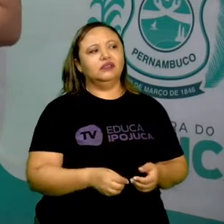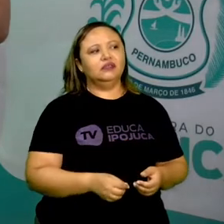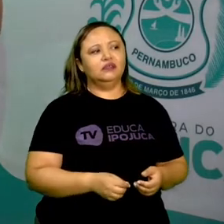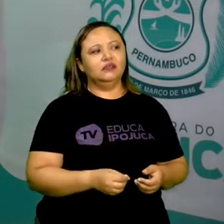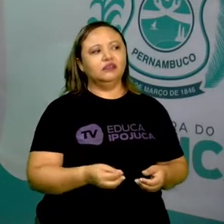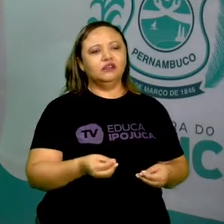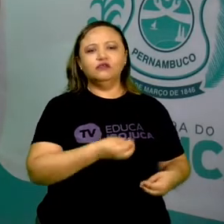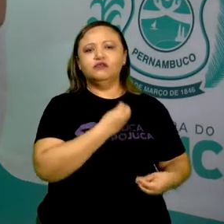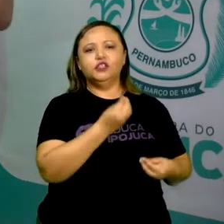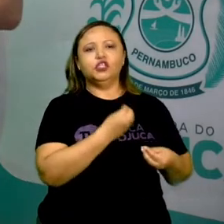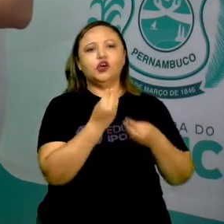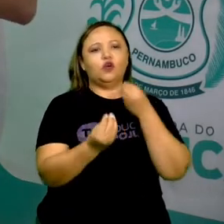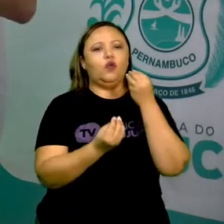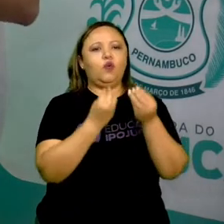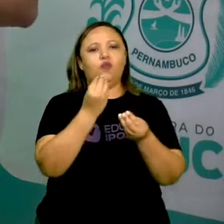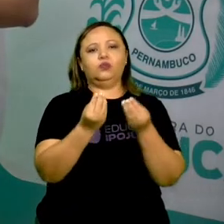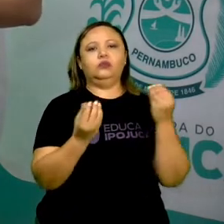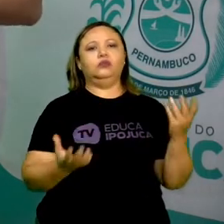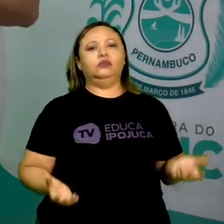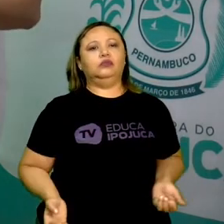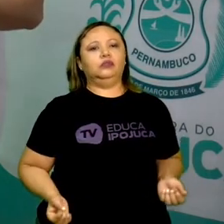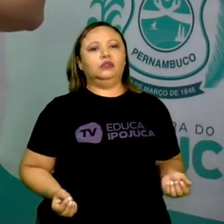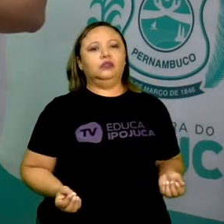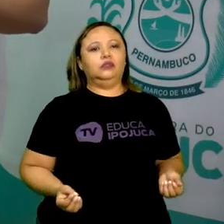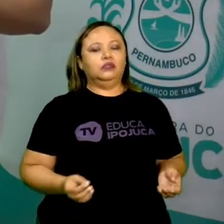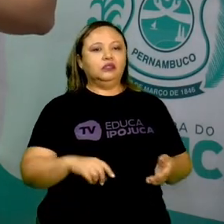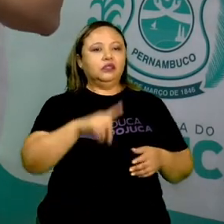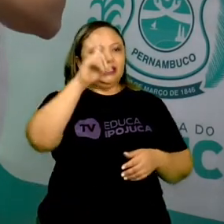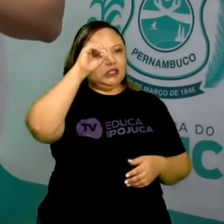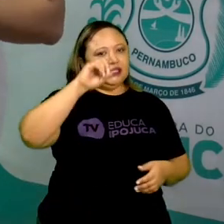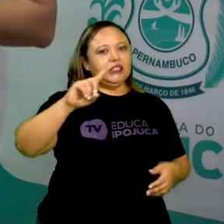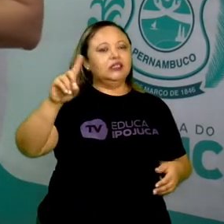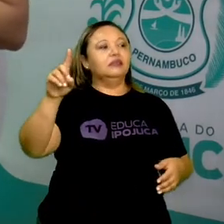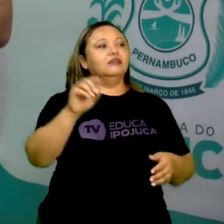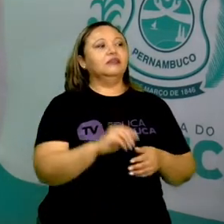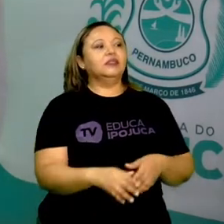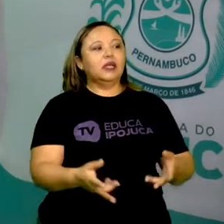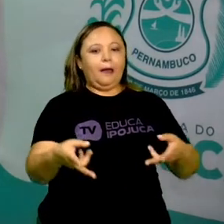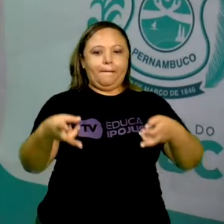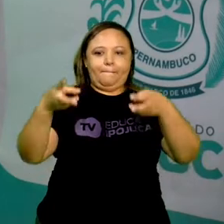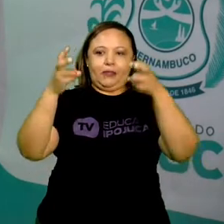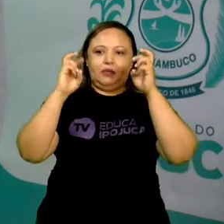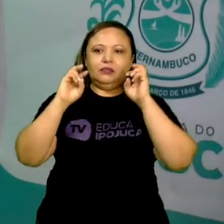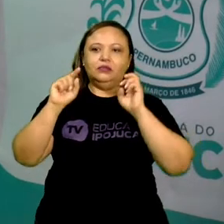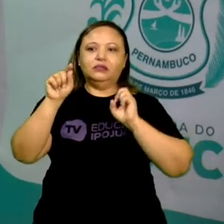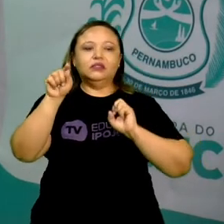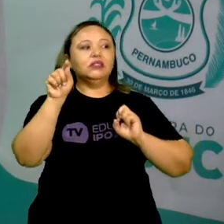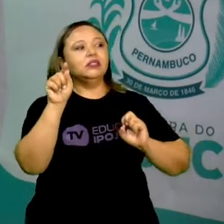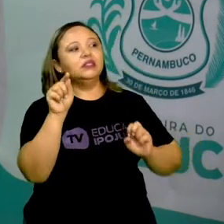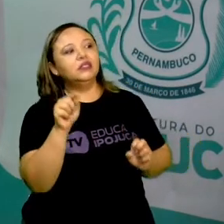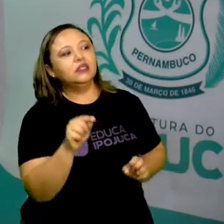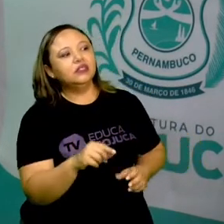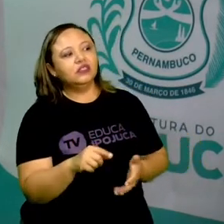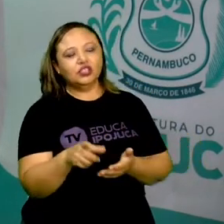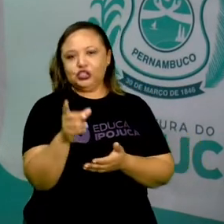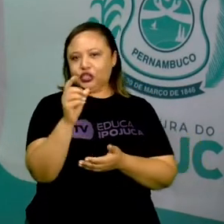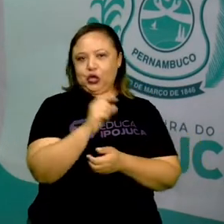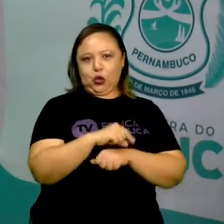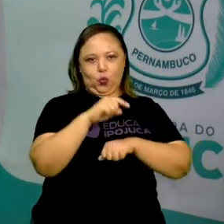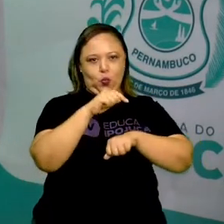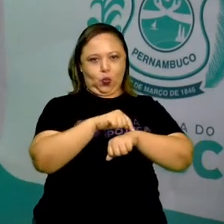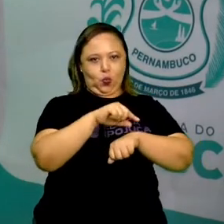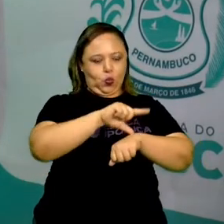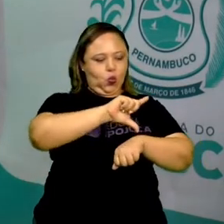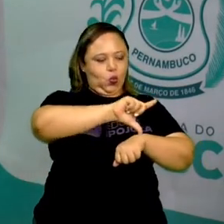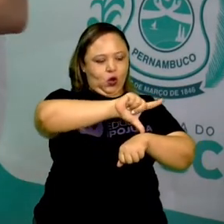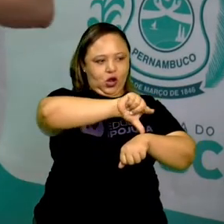O que fazemos durante o dia e a noite? Percebendo na imagem, que aqui tem um relógio, e as